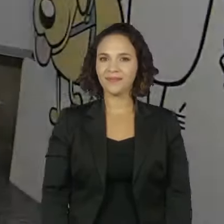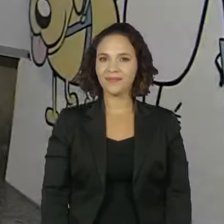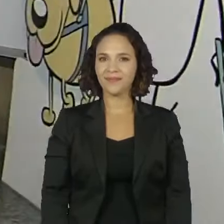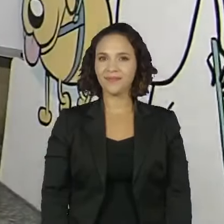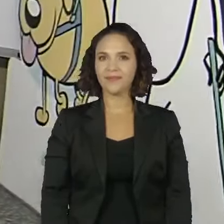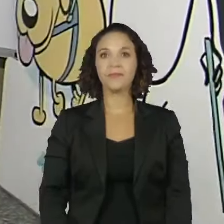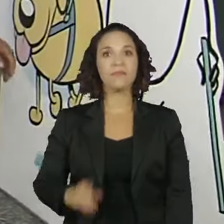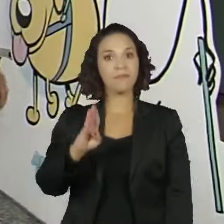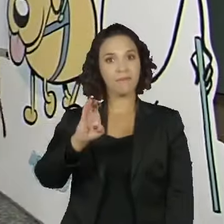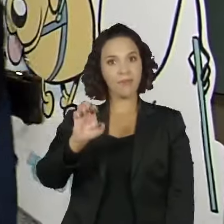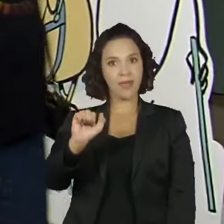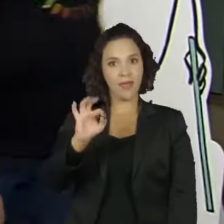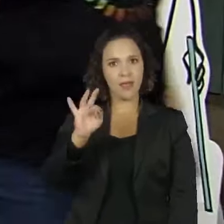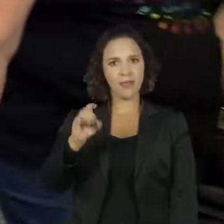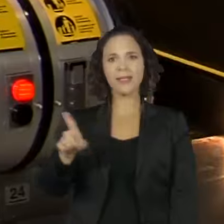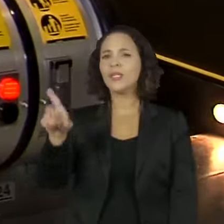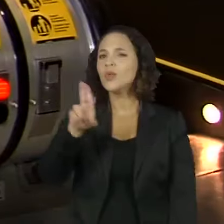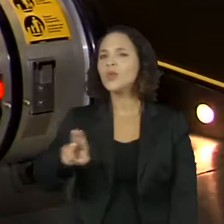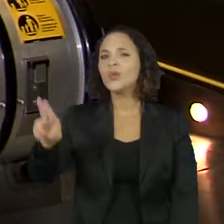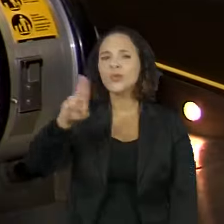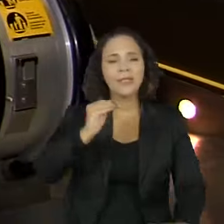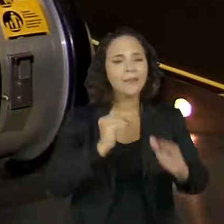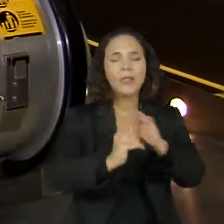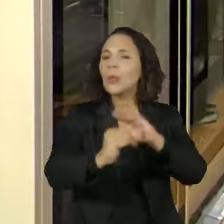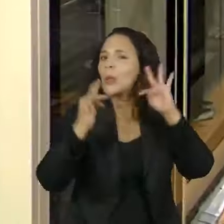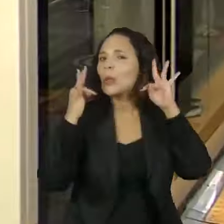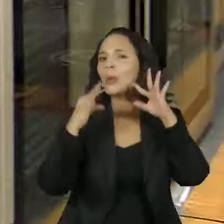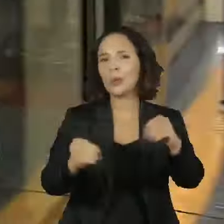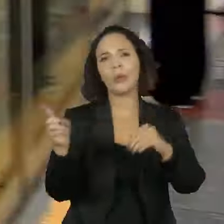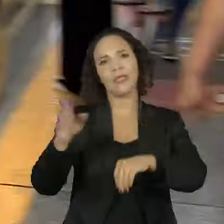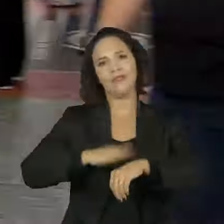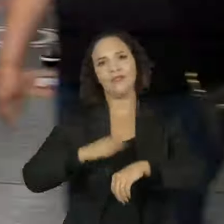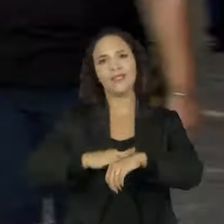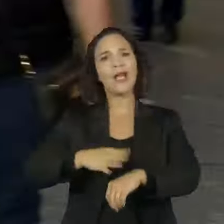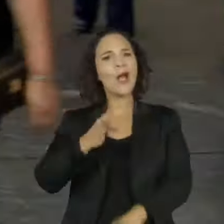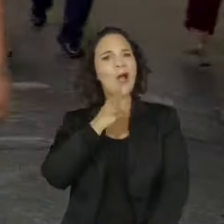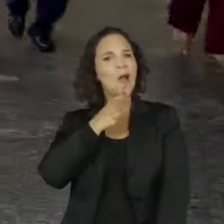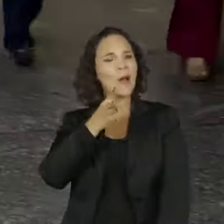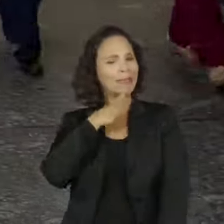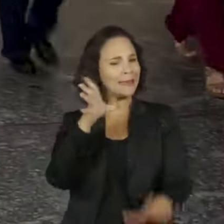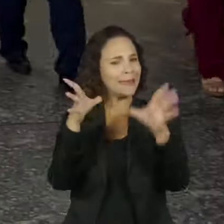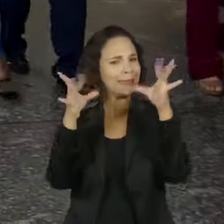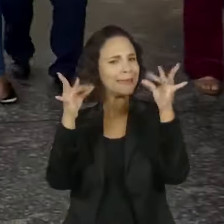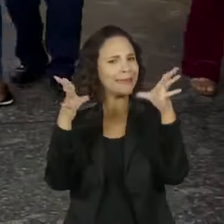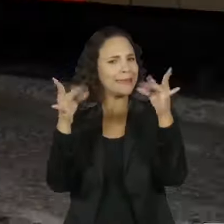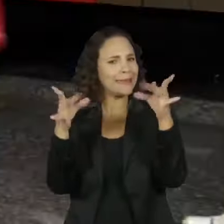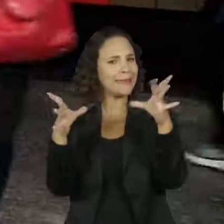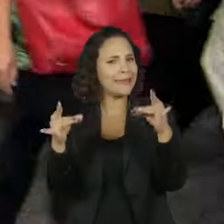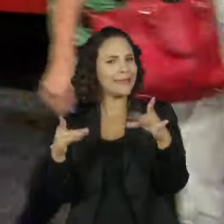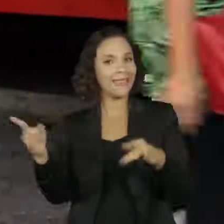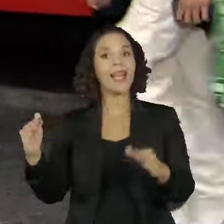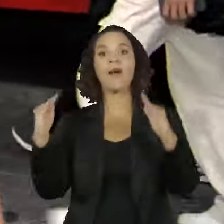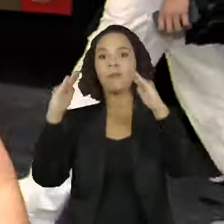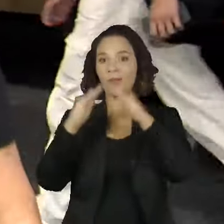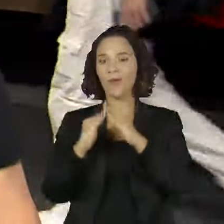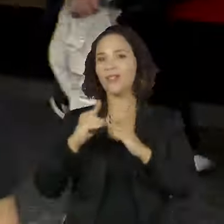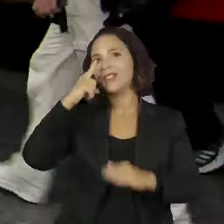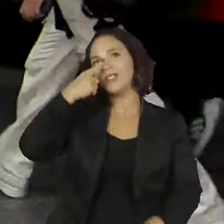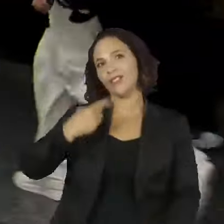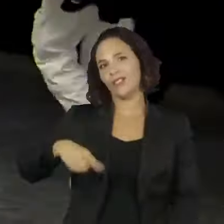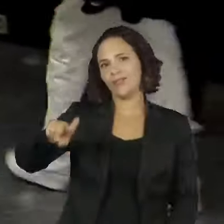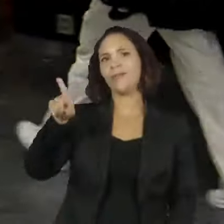A Beatriz usa o metrô para tudo. O conhece como a palma da mão. Moradora do Jabaquara,